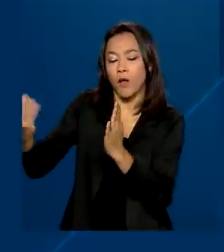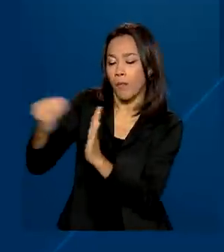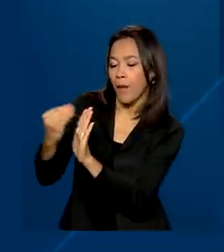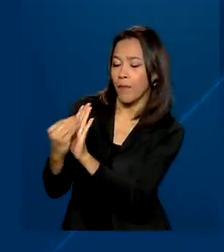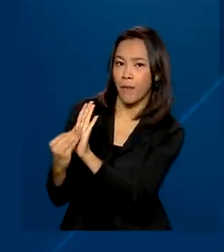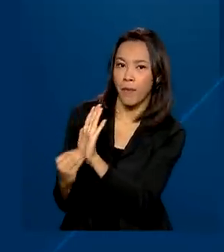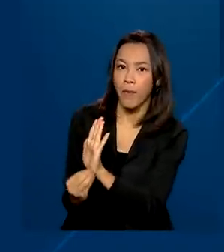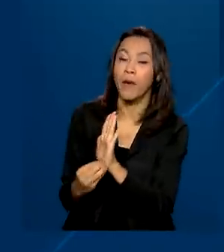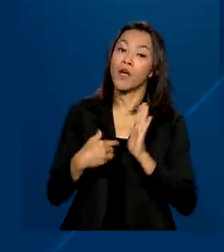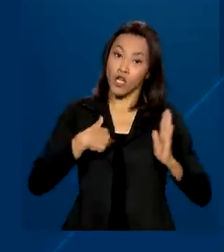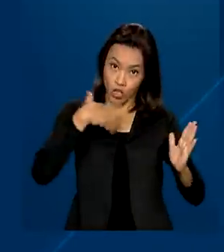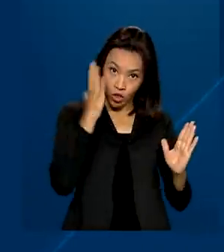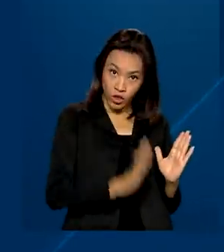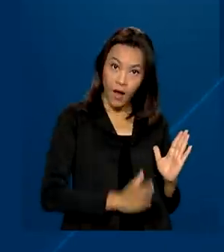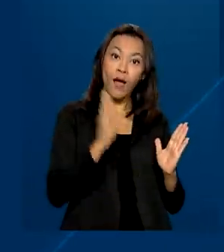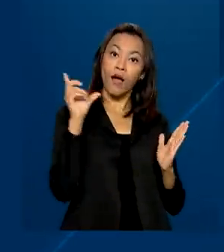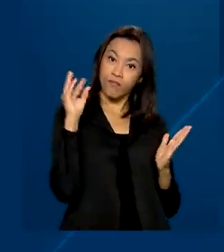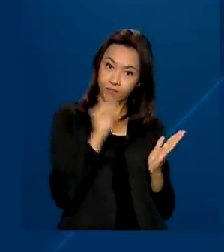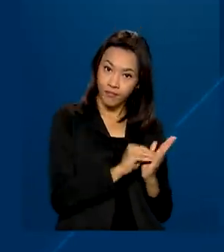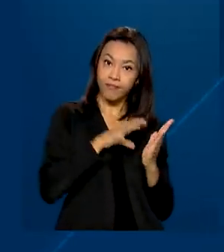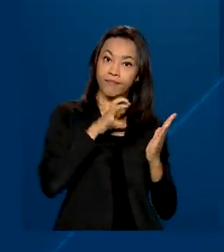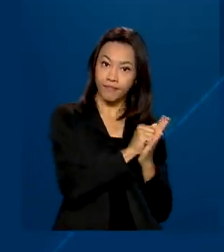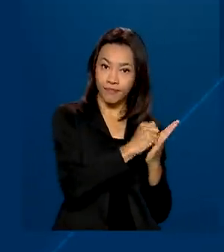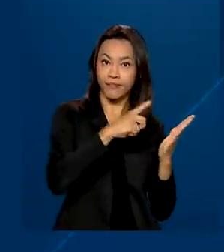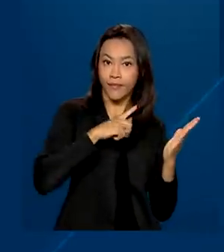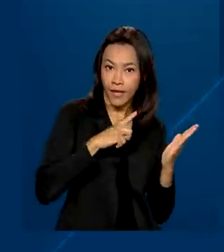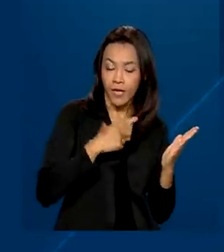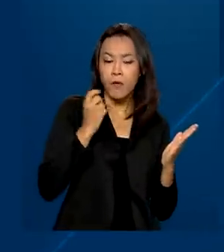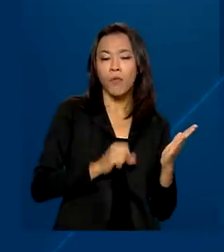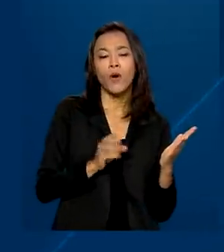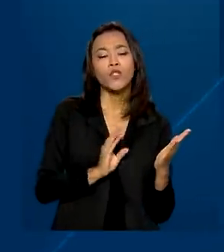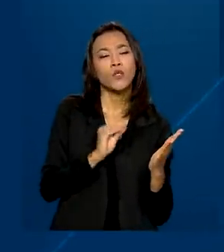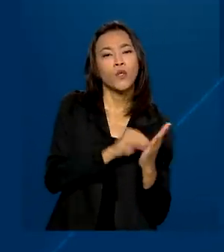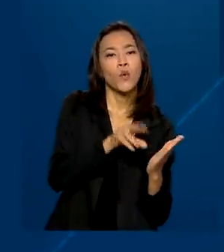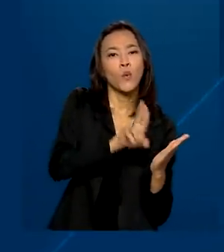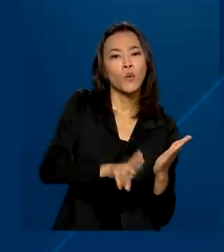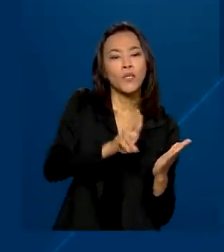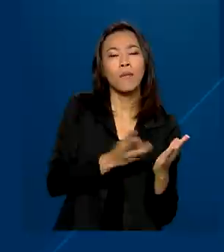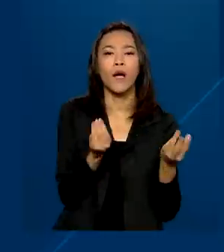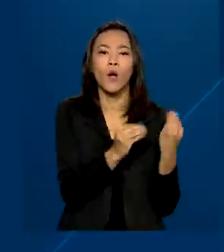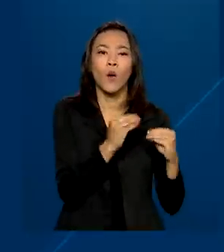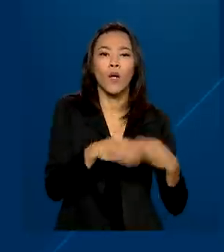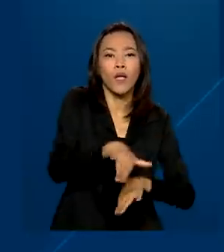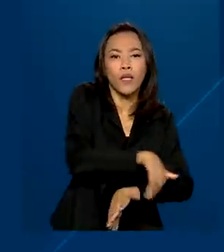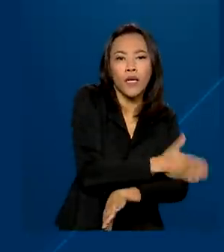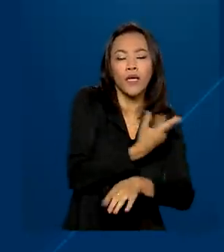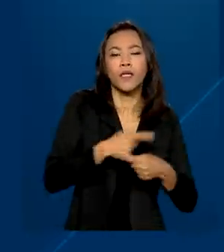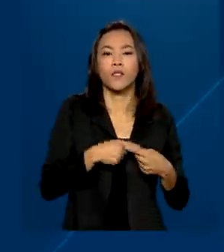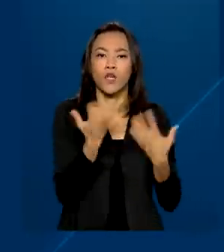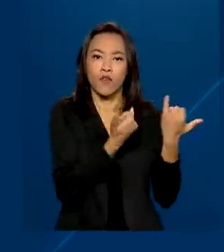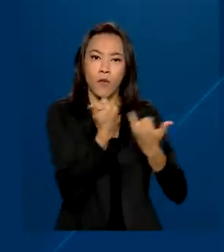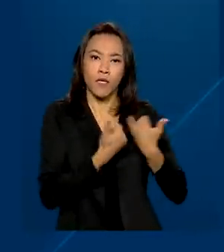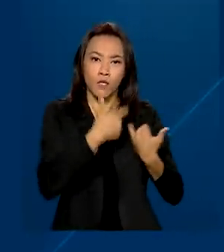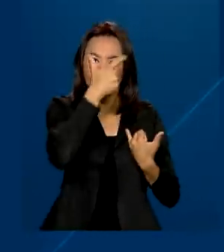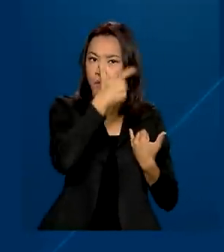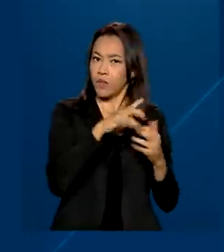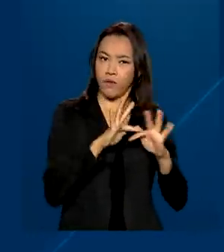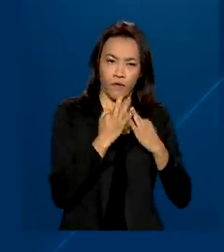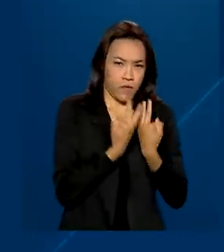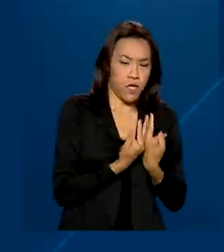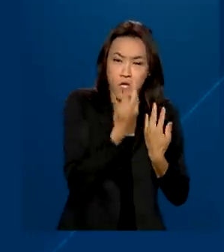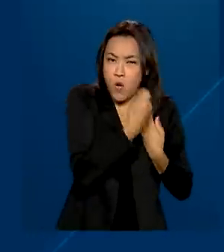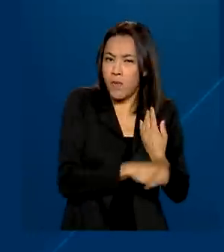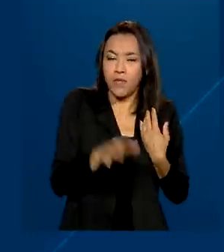cadastrados podem usar o aplicativo para atualizar o endereço e os dados da família, sem a necessidade de ir até o posto.